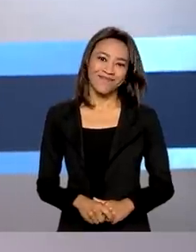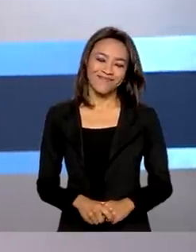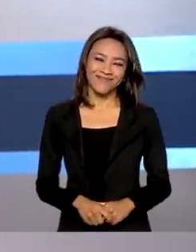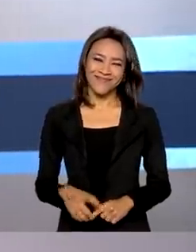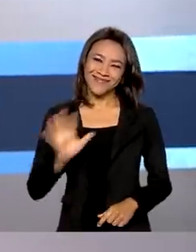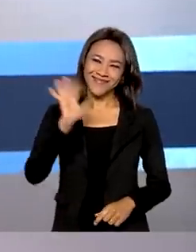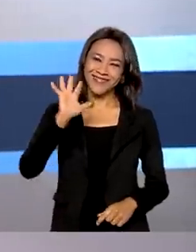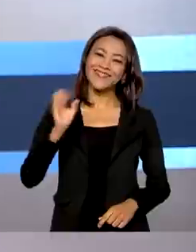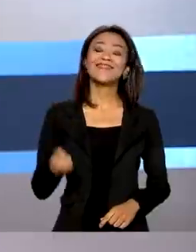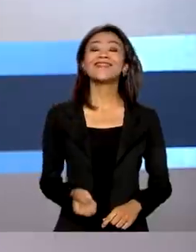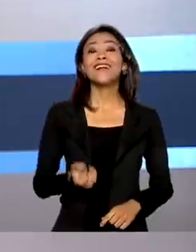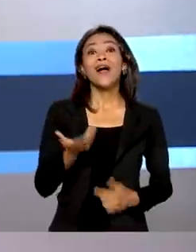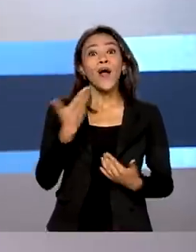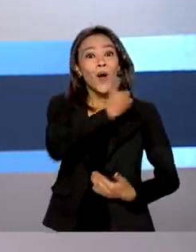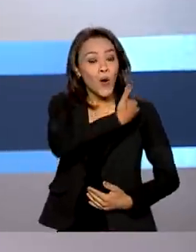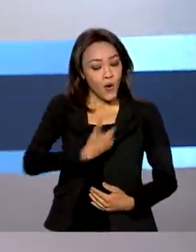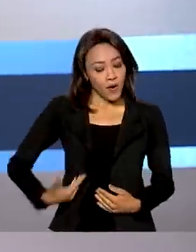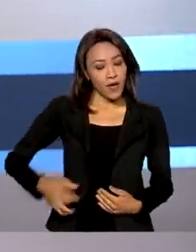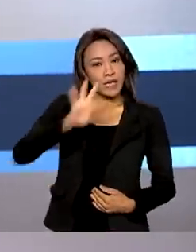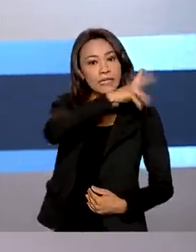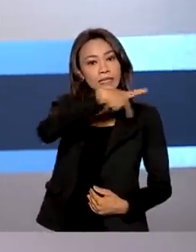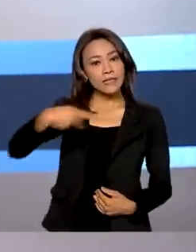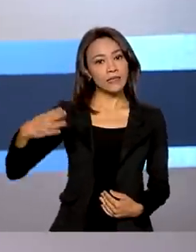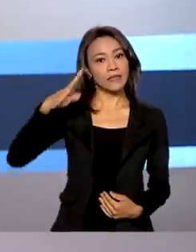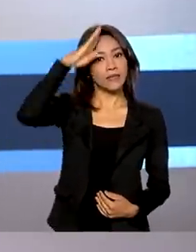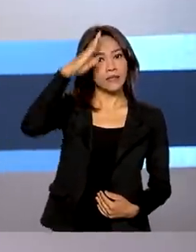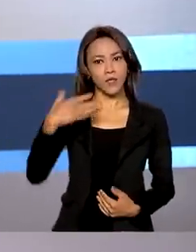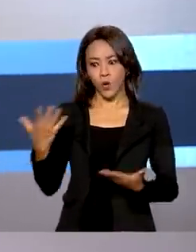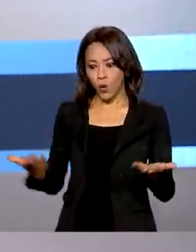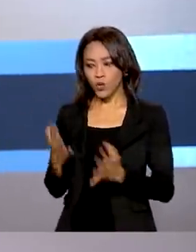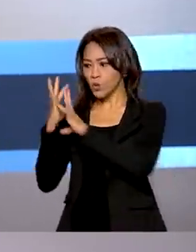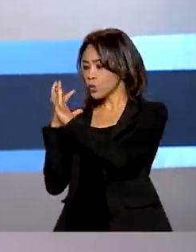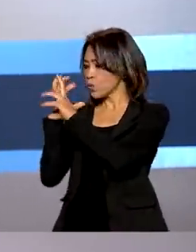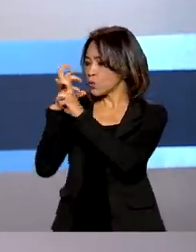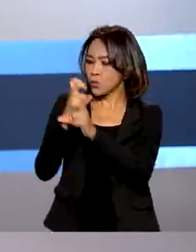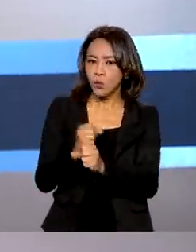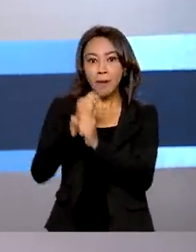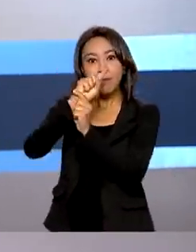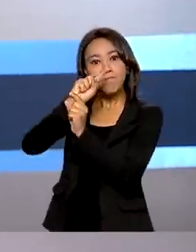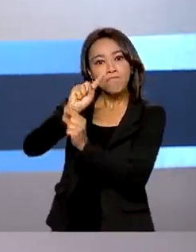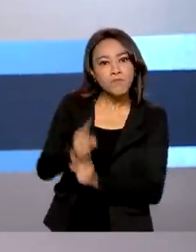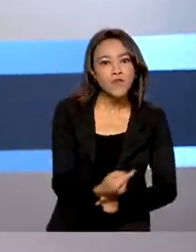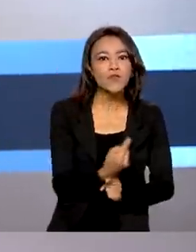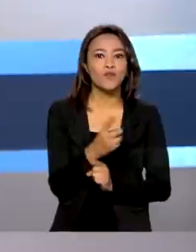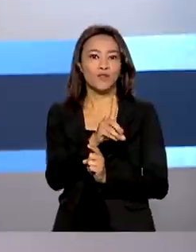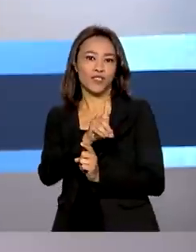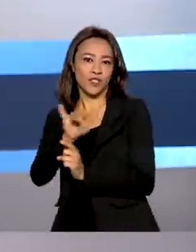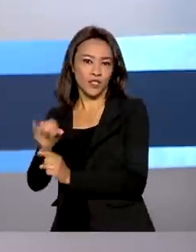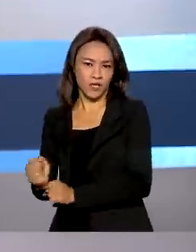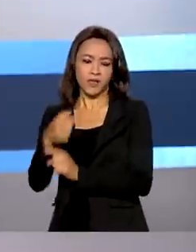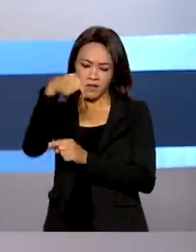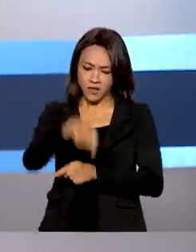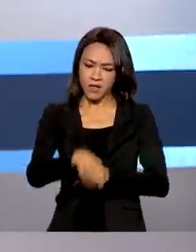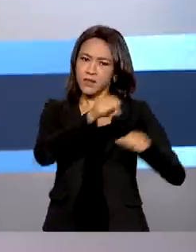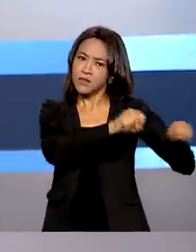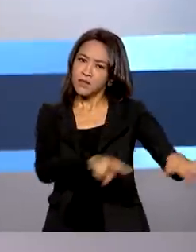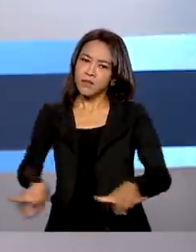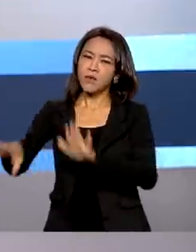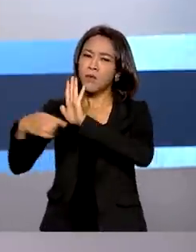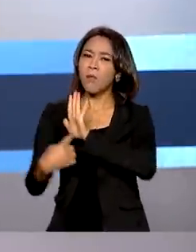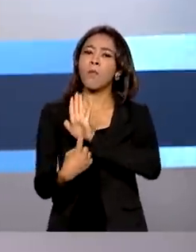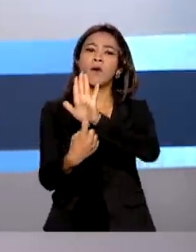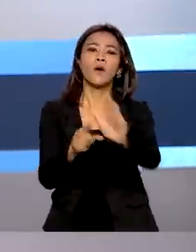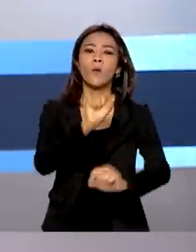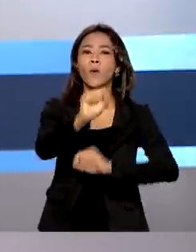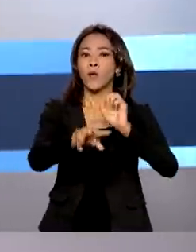Olá, governo do presidente Jair Bolsonaro completa hoje mil dias e vamos mostrar durante essa semana os projetos